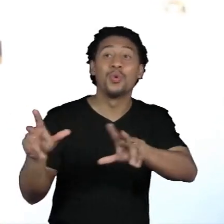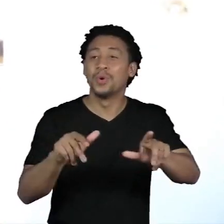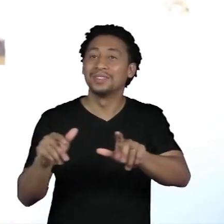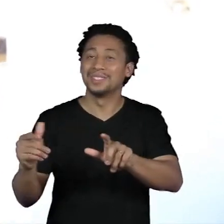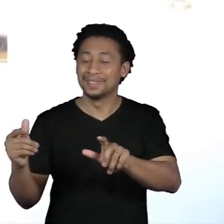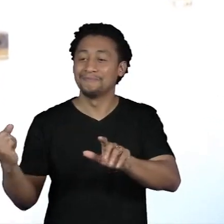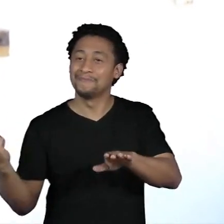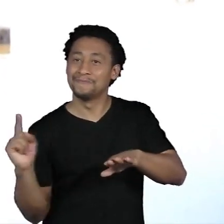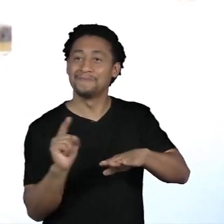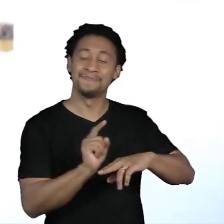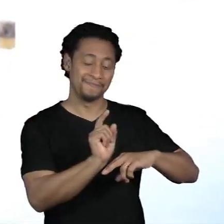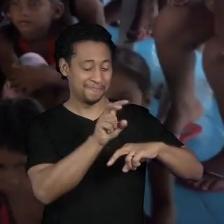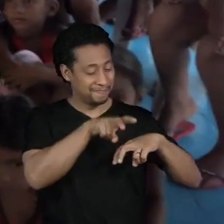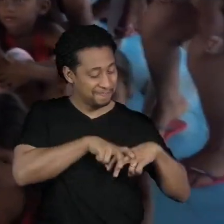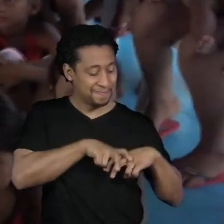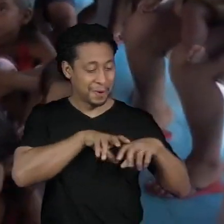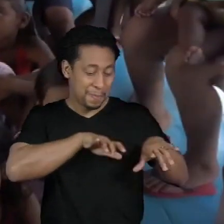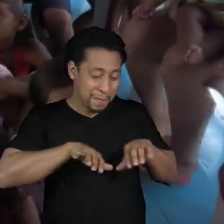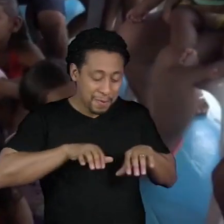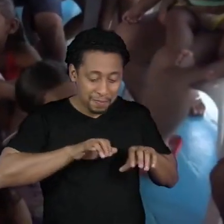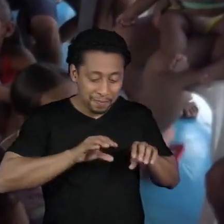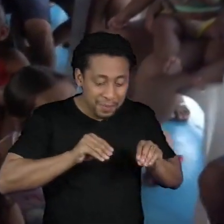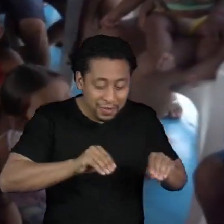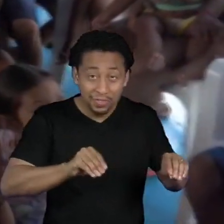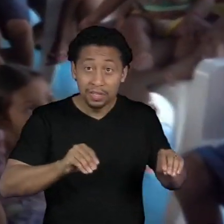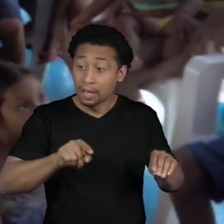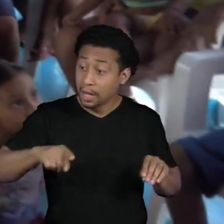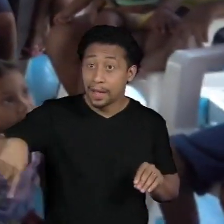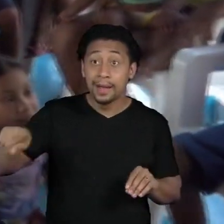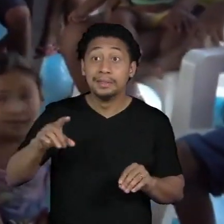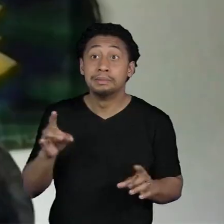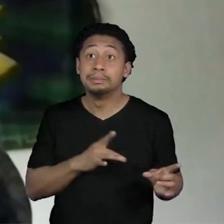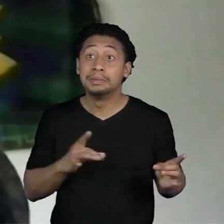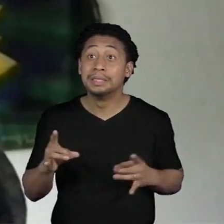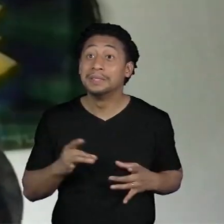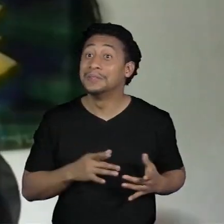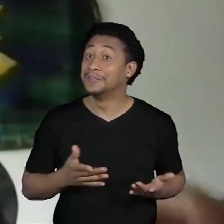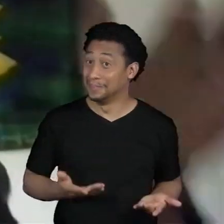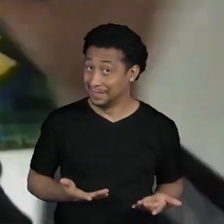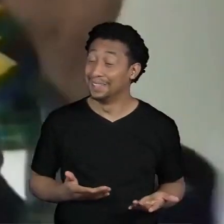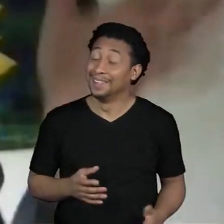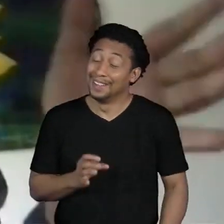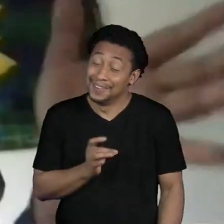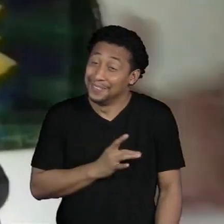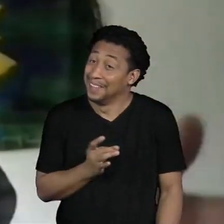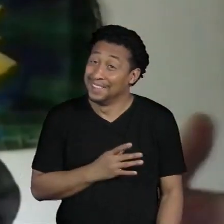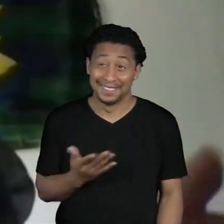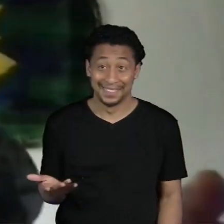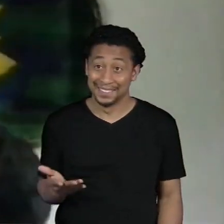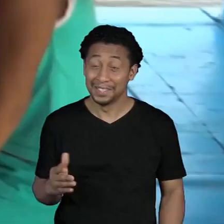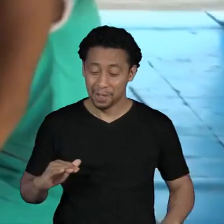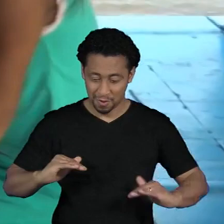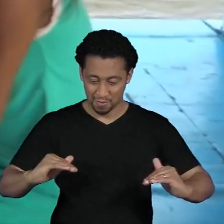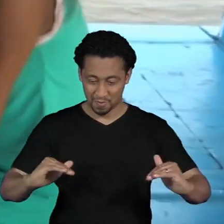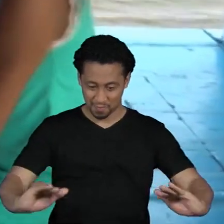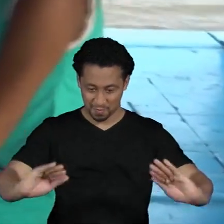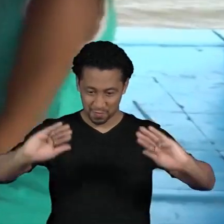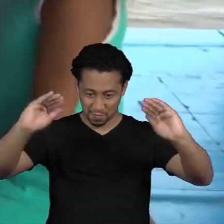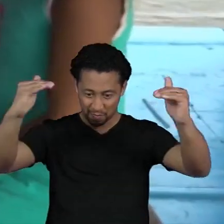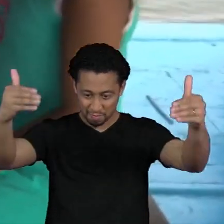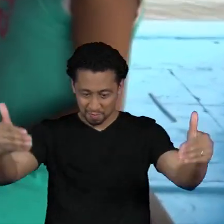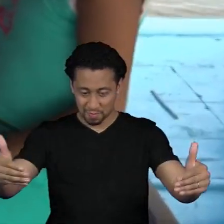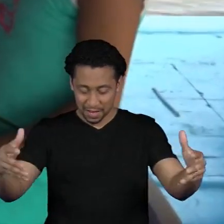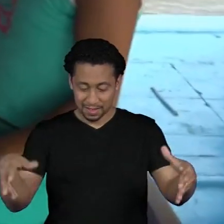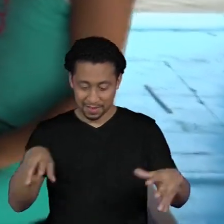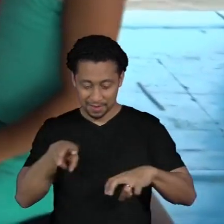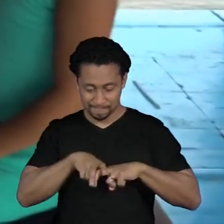sentar e tocar no piano eles tinham medo do instrumento o piano era tão grande para eles que eles tinham